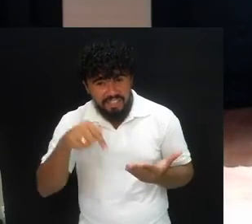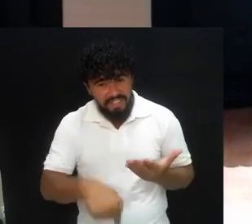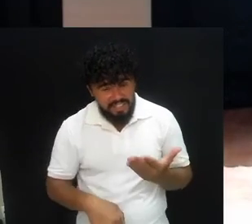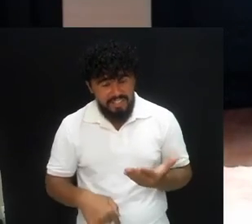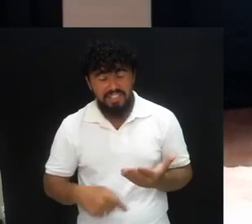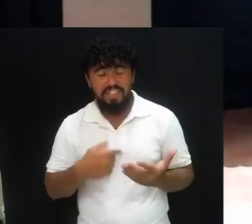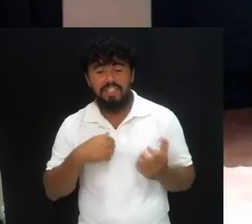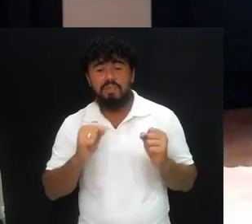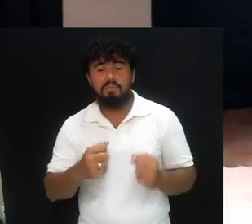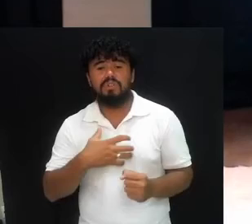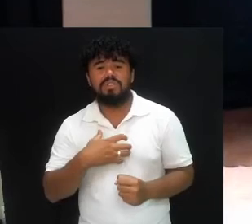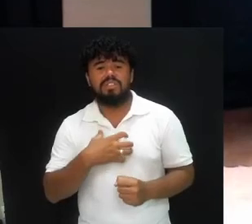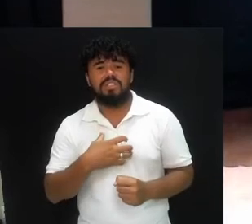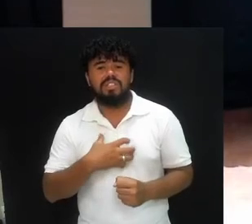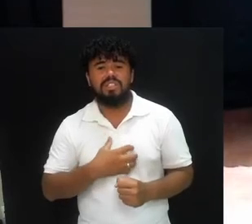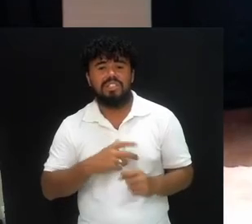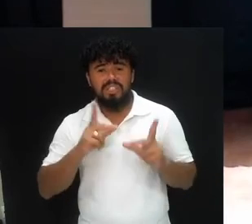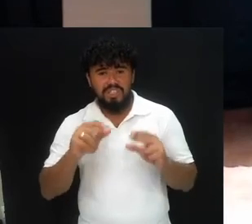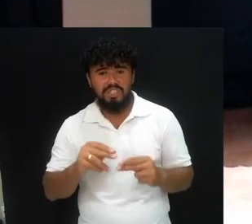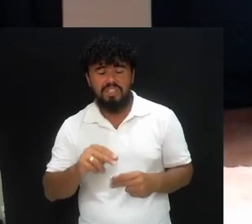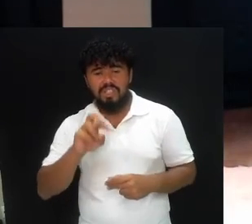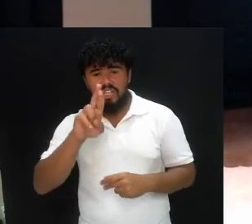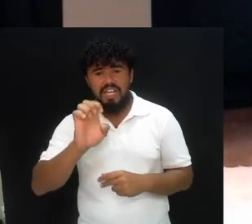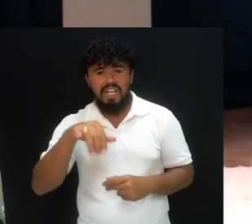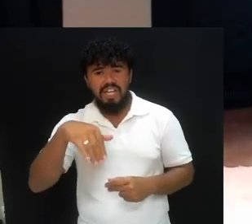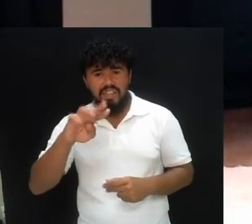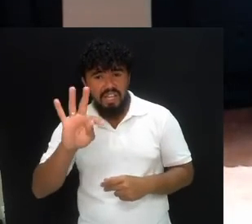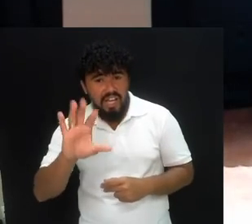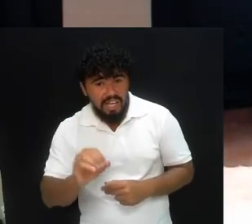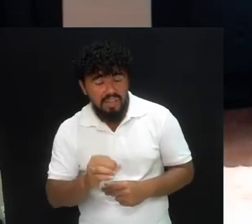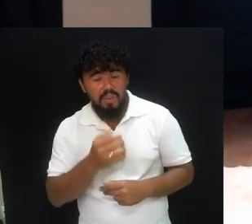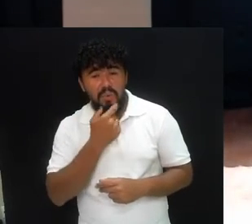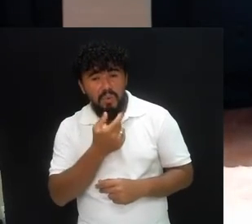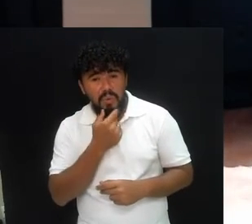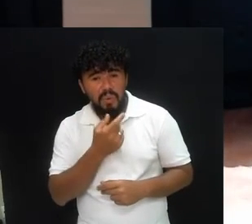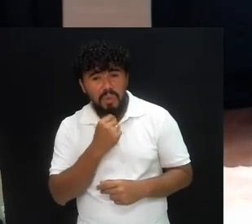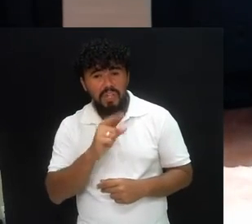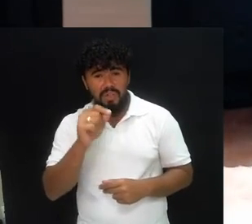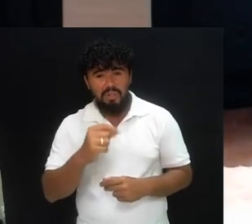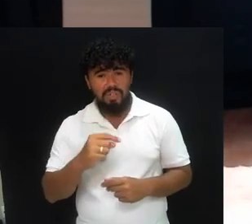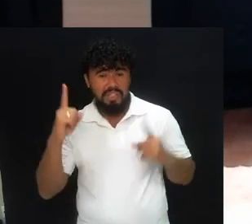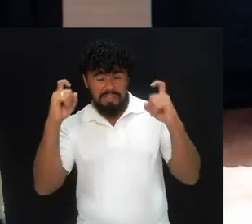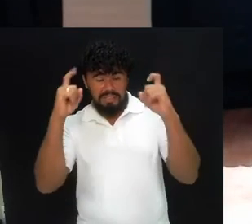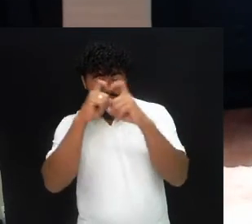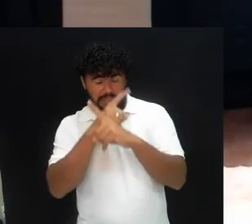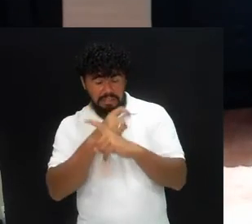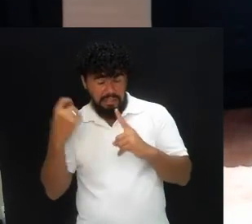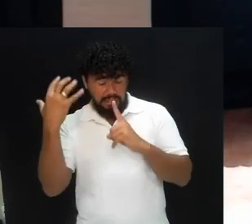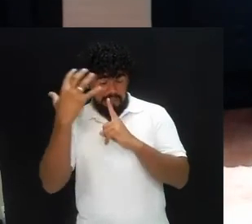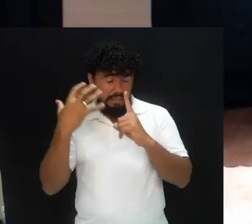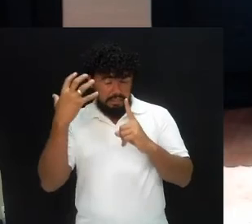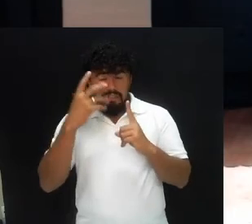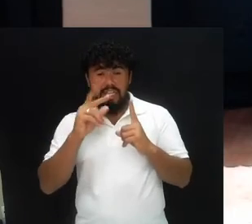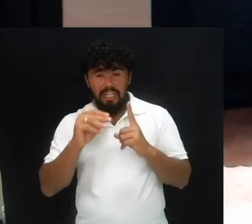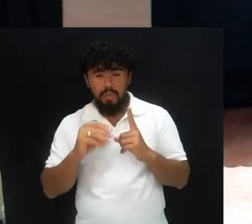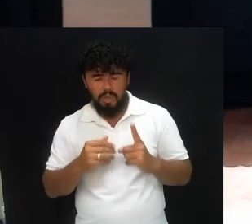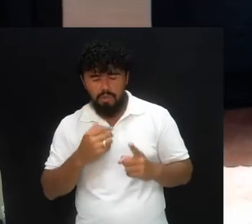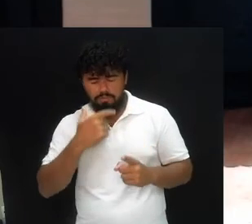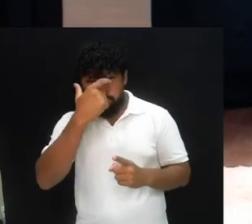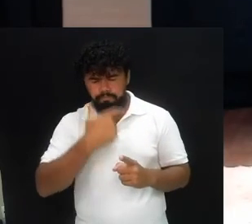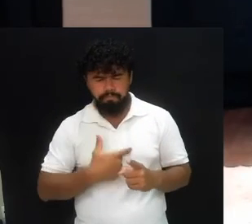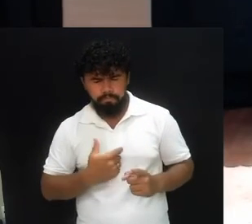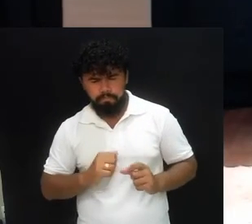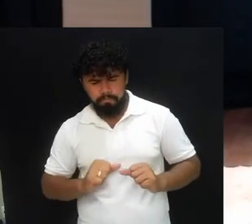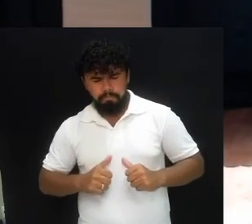eu posso sentir, que como disse Renato Collier, as tribulações, elas servem como o aperfeiçoamento do caráter cristão. O Senhor, Ele está